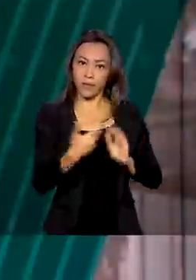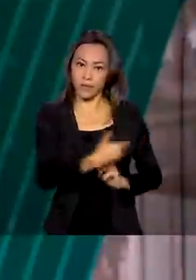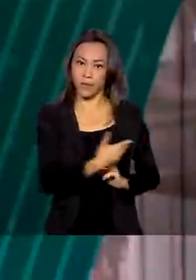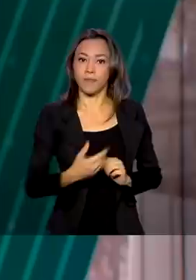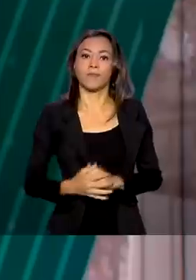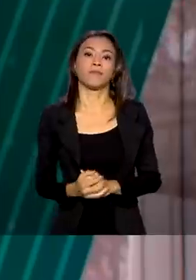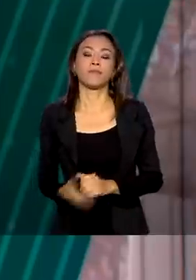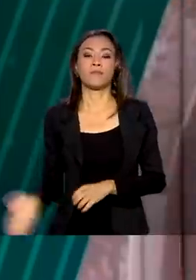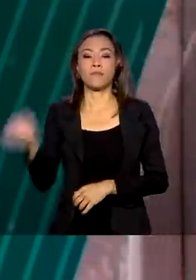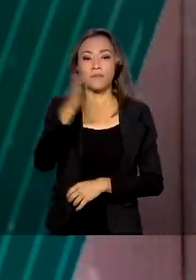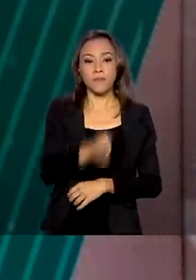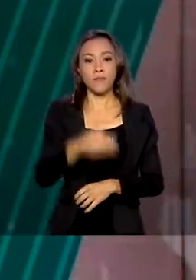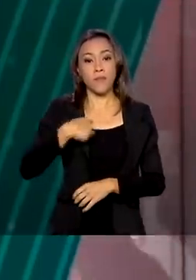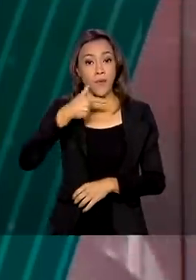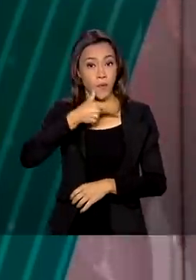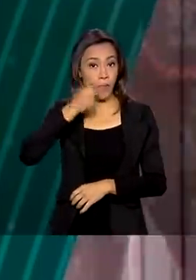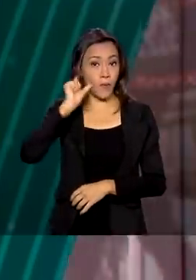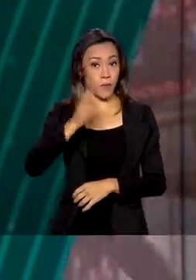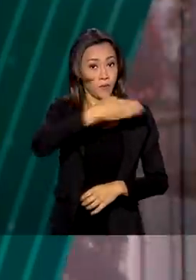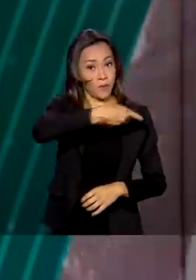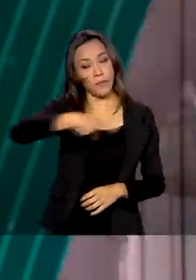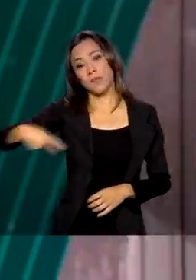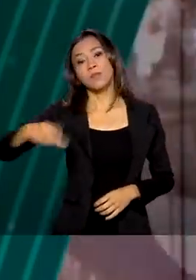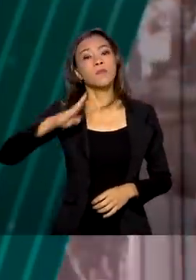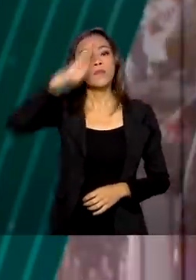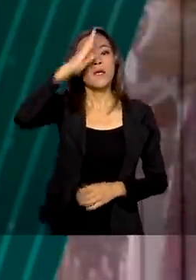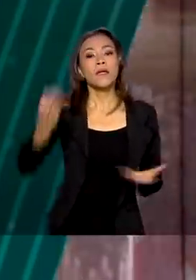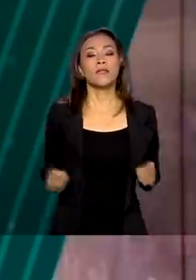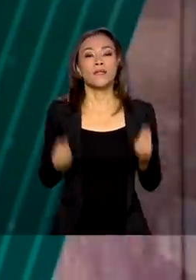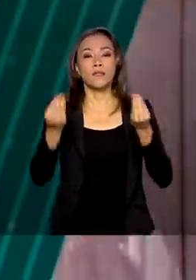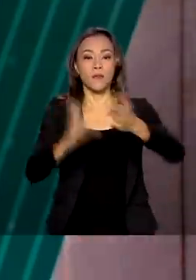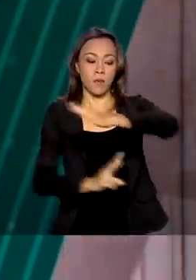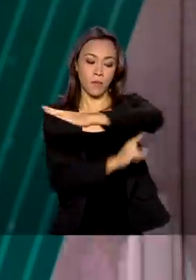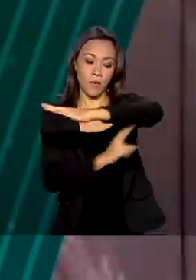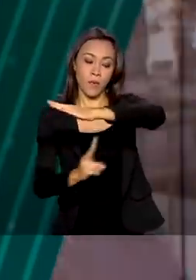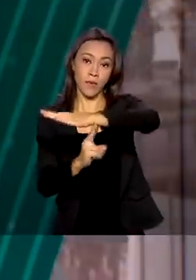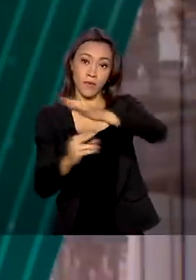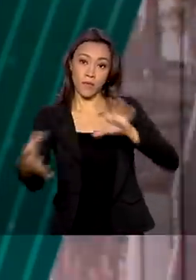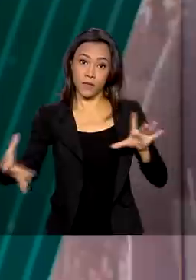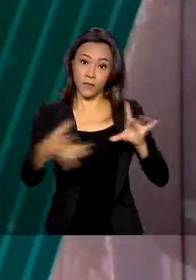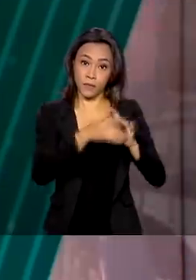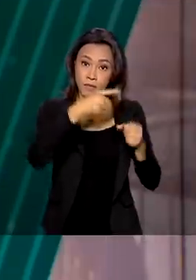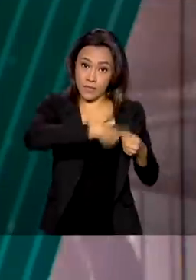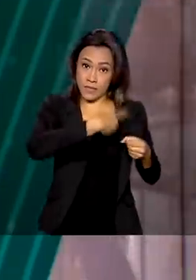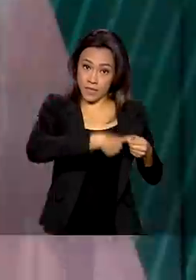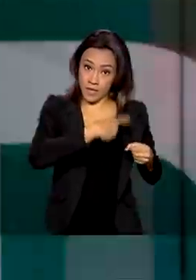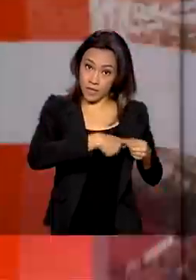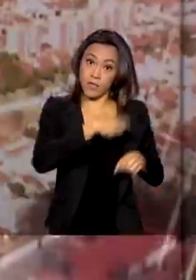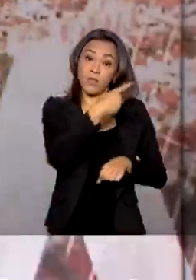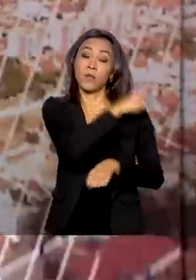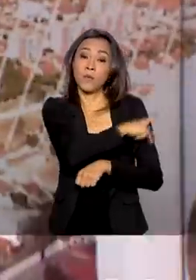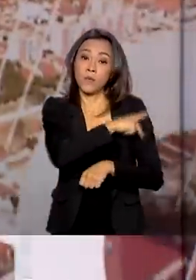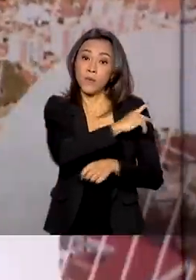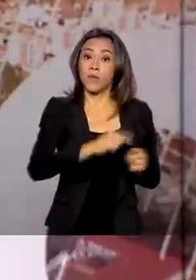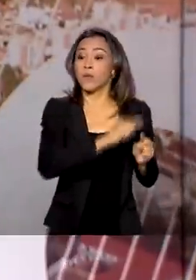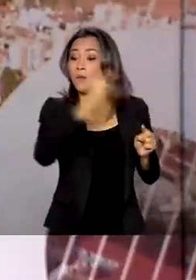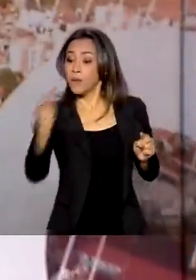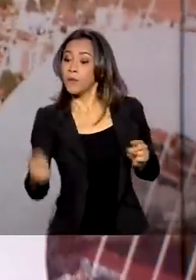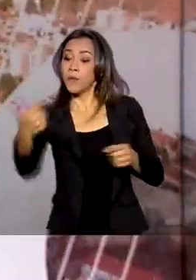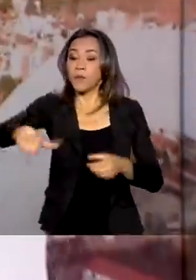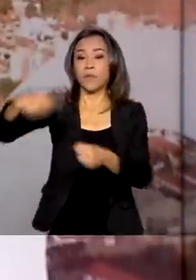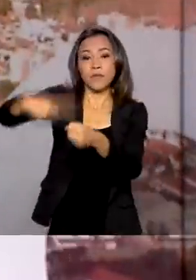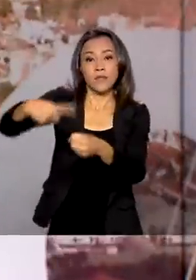E ontem, o presidente Jair Bolsonaro entregou uma ponte que liga as cidades de Santa Filomena, no Piauí, e Alto Parnaíba, no